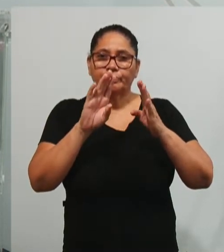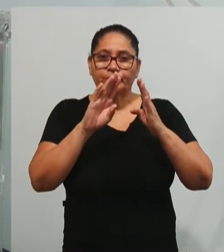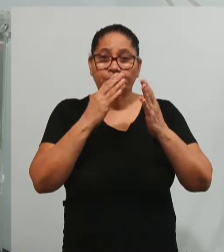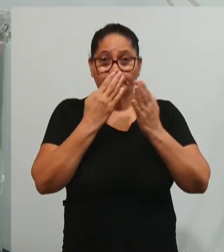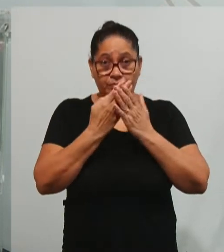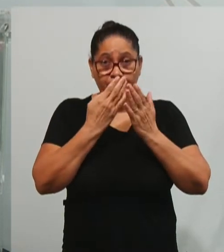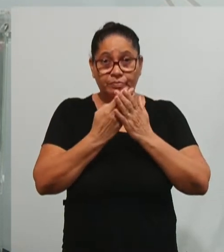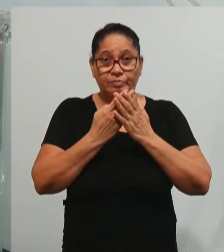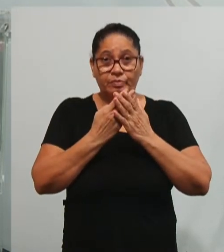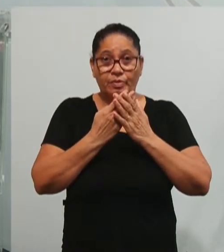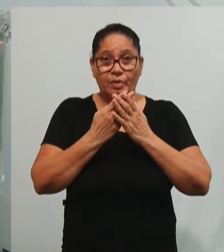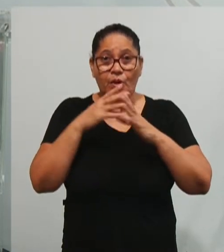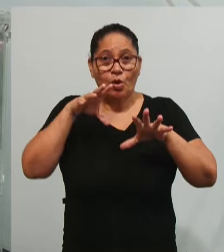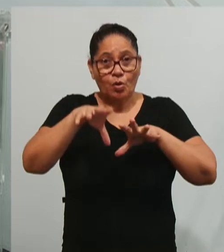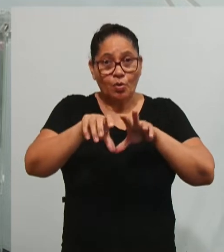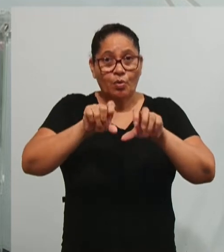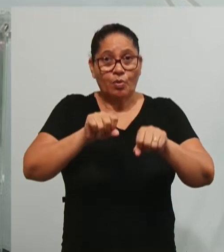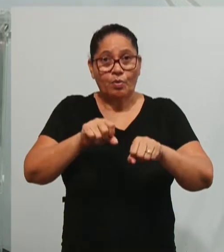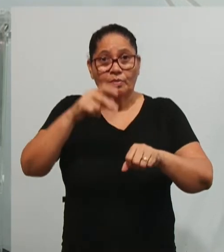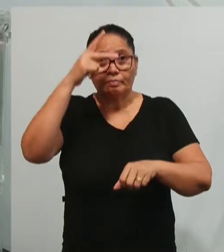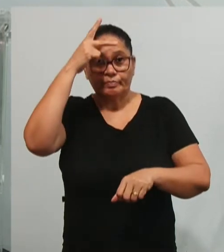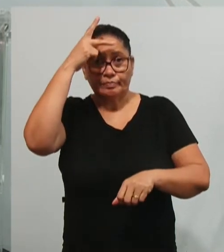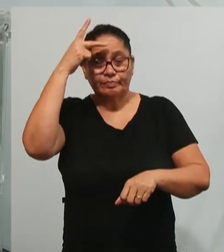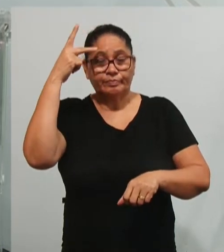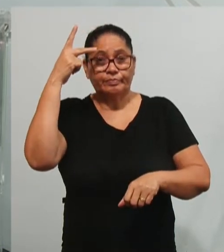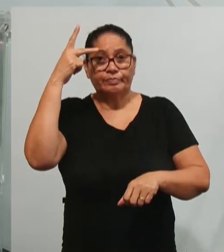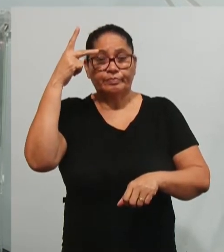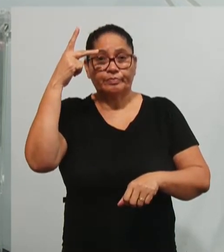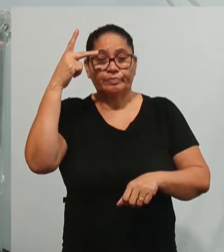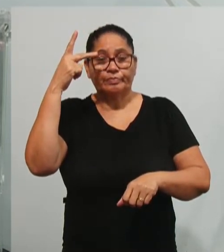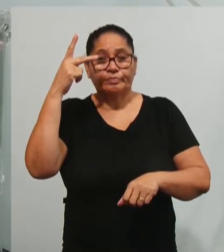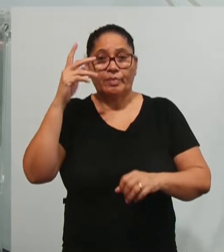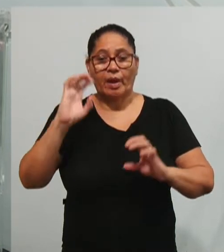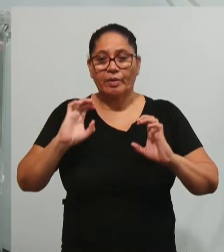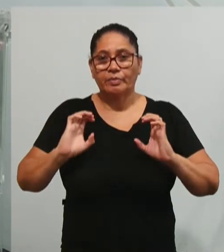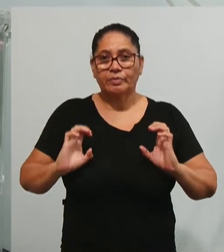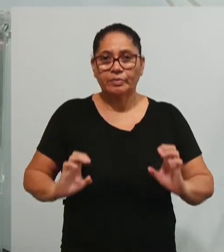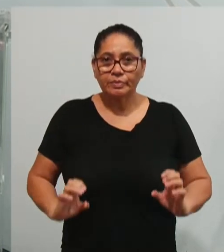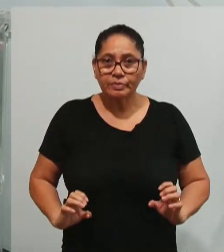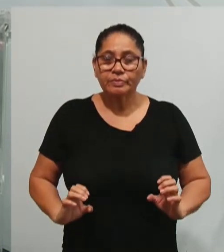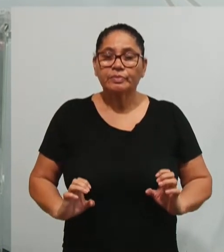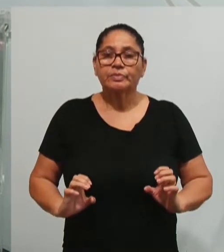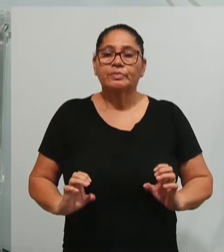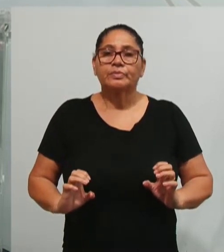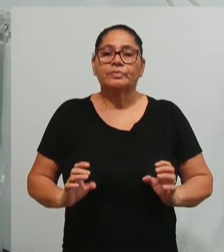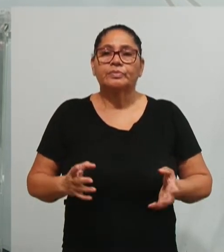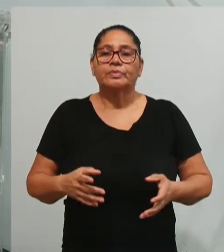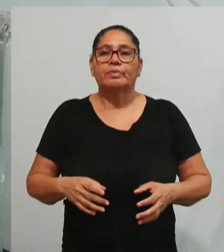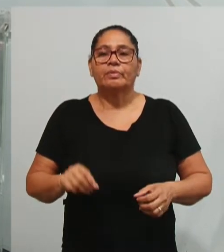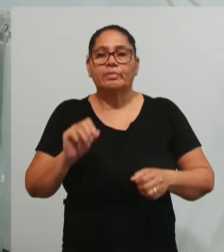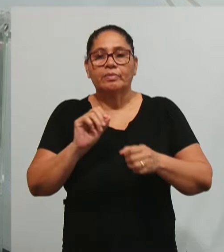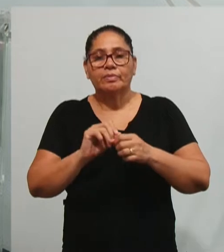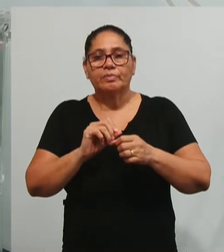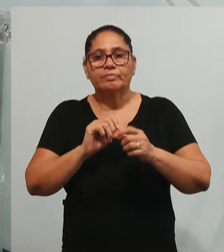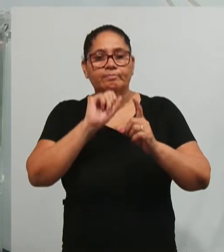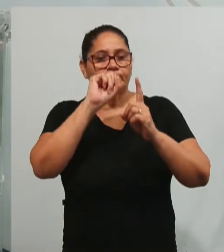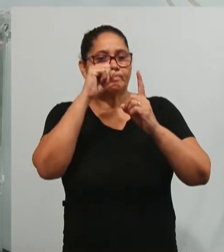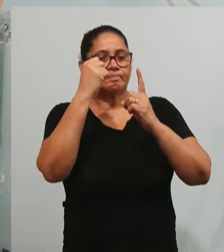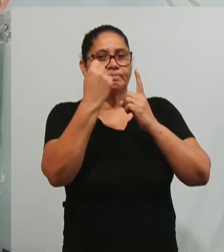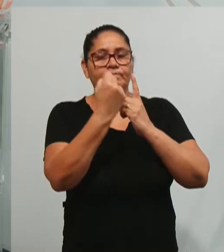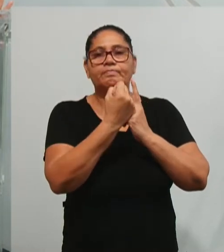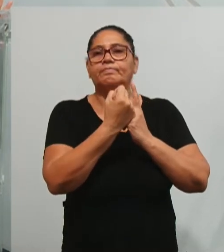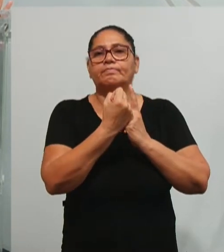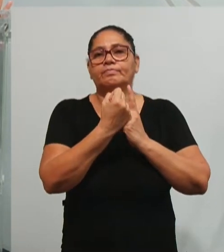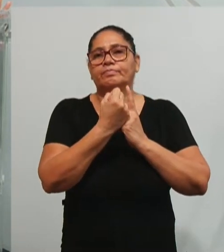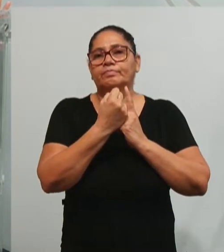forma pessoas, que forma seres, cidadãos e cidadãs que irão atuar em uma sociedade, eles não